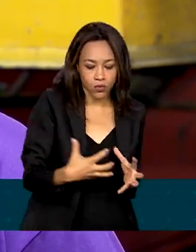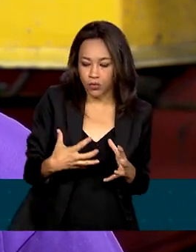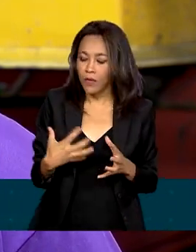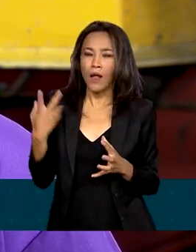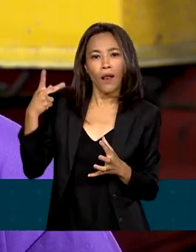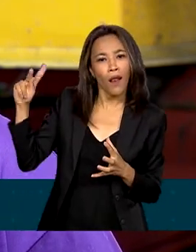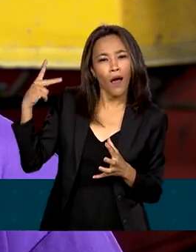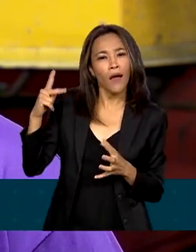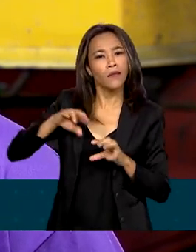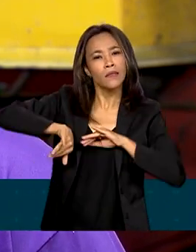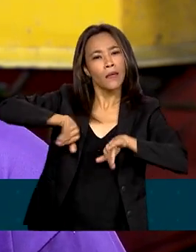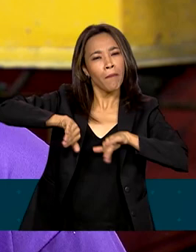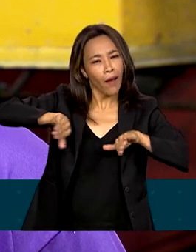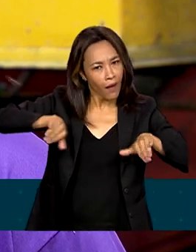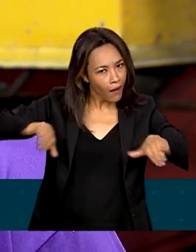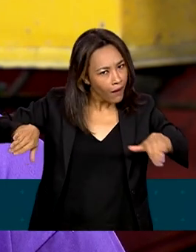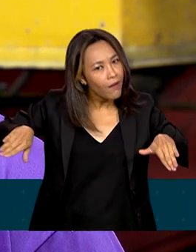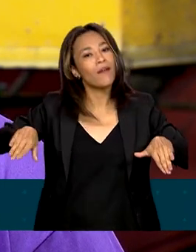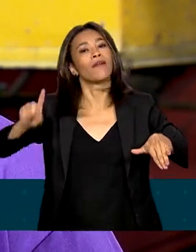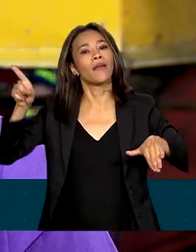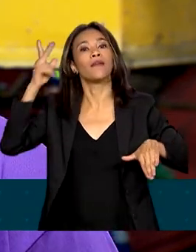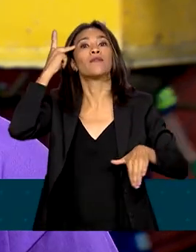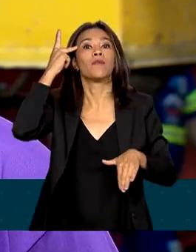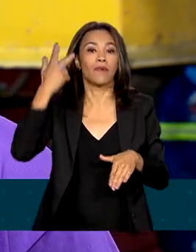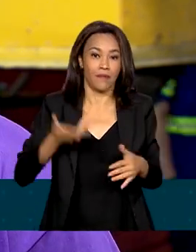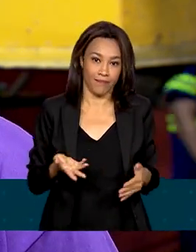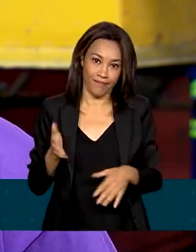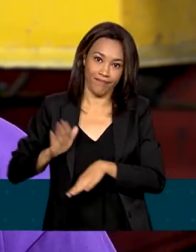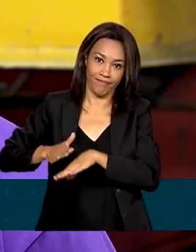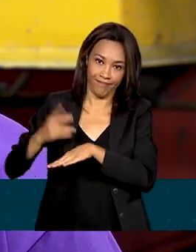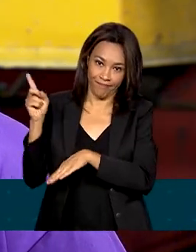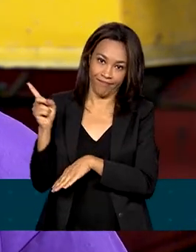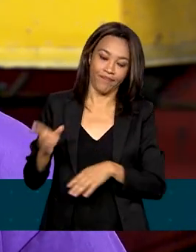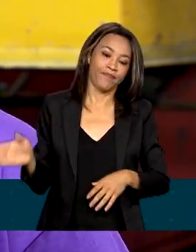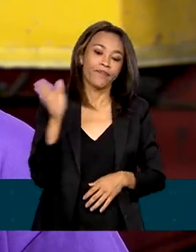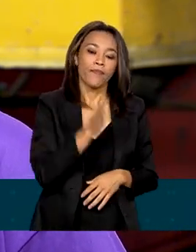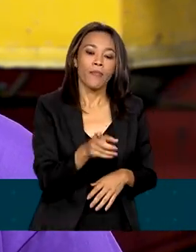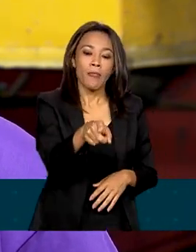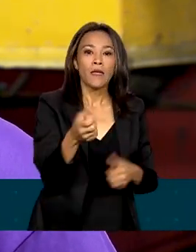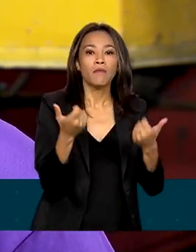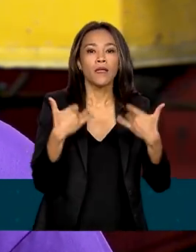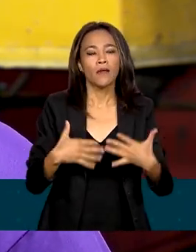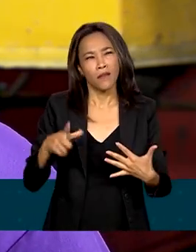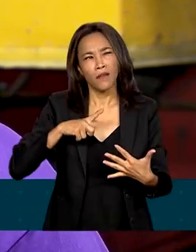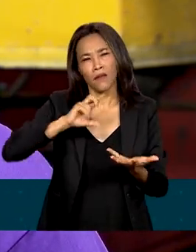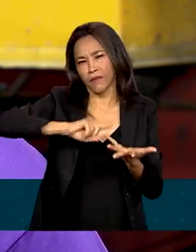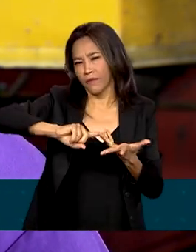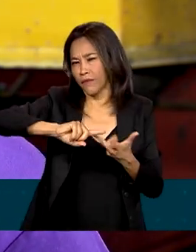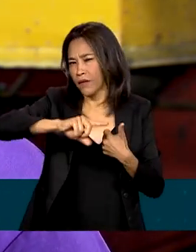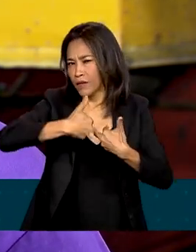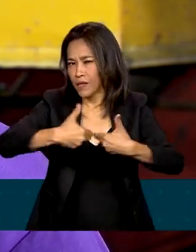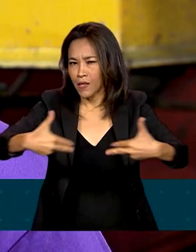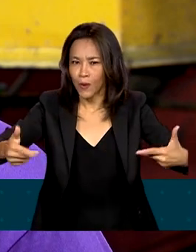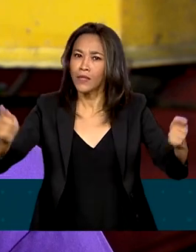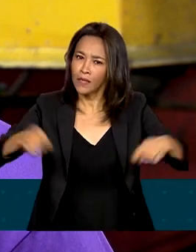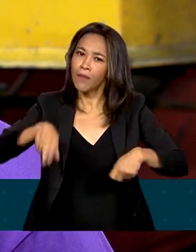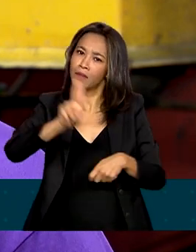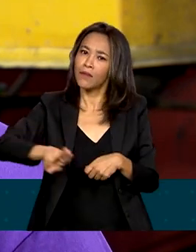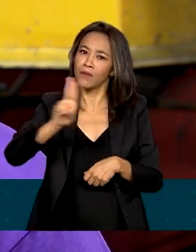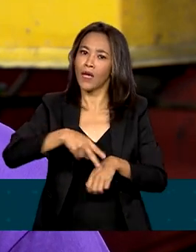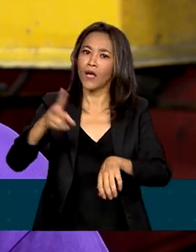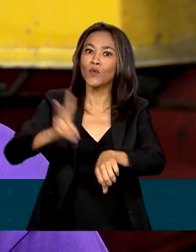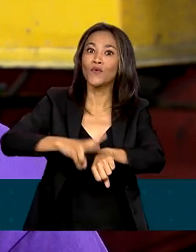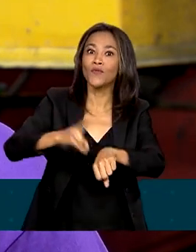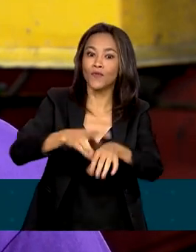separação e leva-se até a indústria, que é lá em São Paulo. Tem muitas coisas que eles podem fazer com esse vidro, que eles